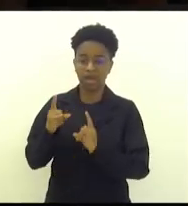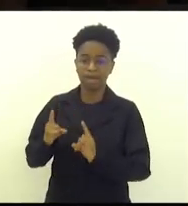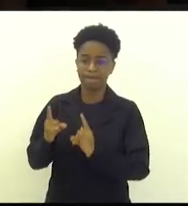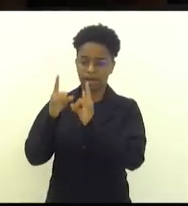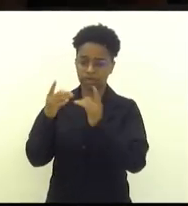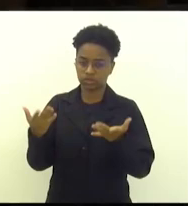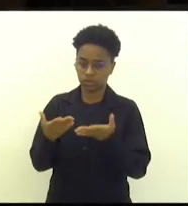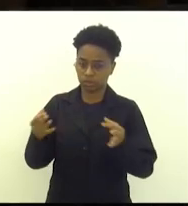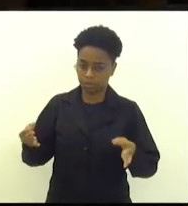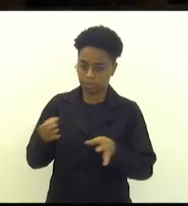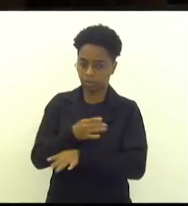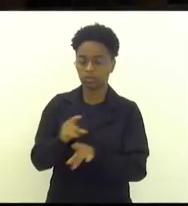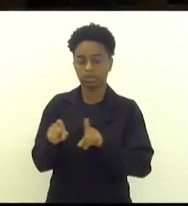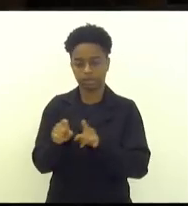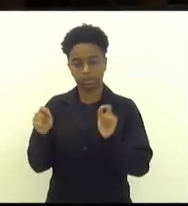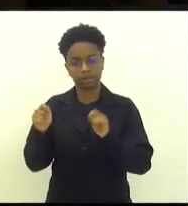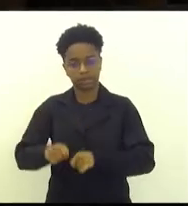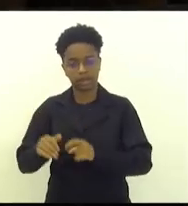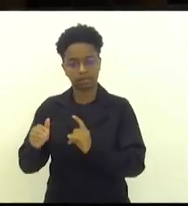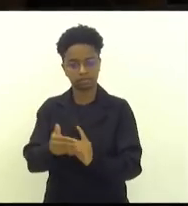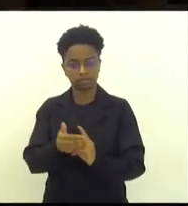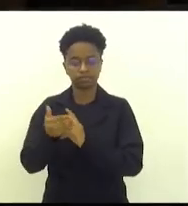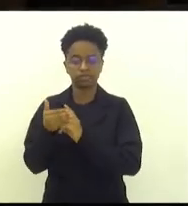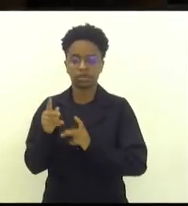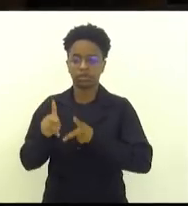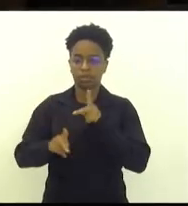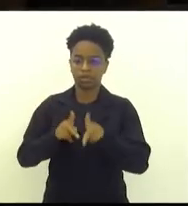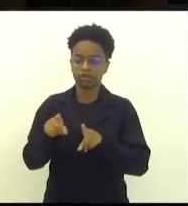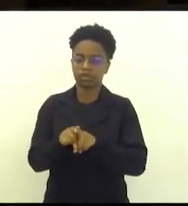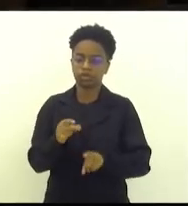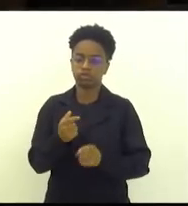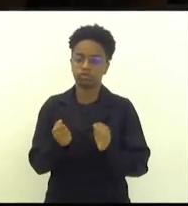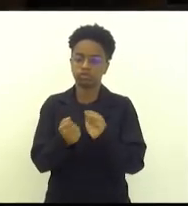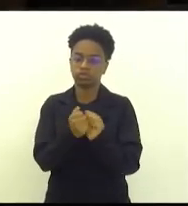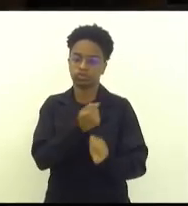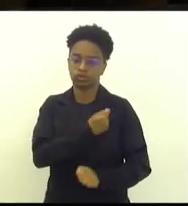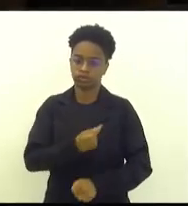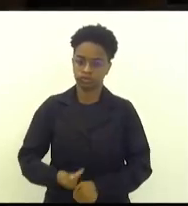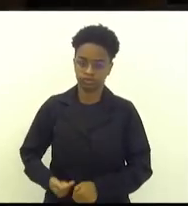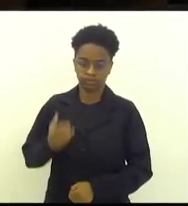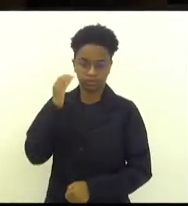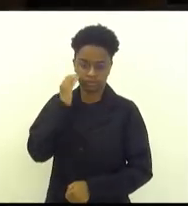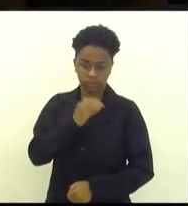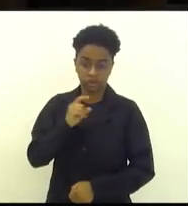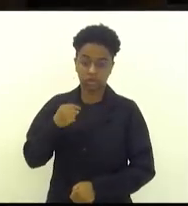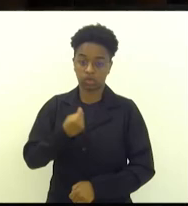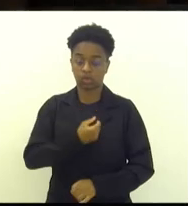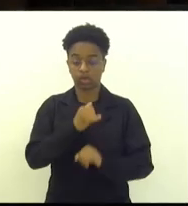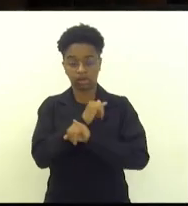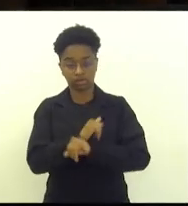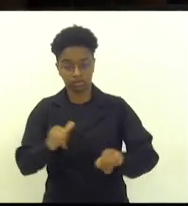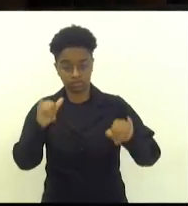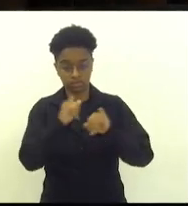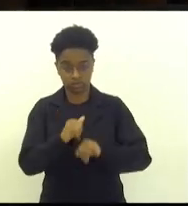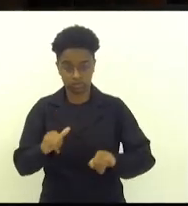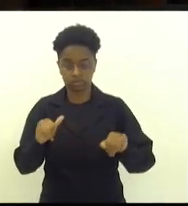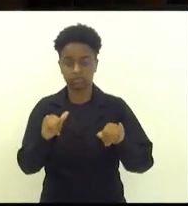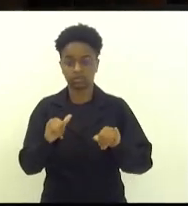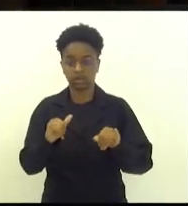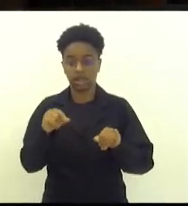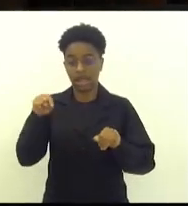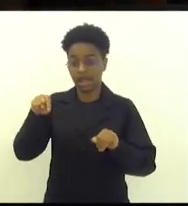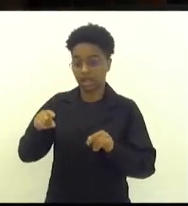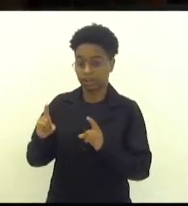pronto e apto a atender a população, e juntamente com o governador Cláudio Castro, nós anunciamos que levaremos para aquele